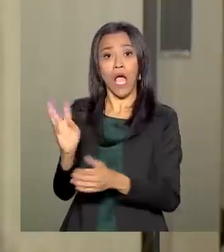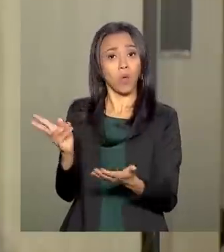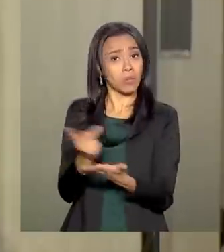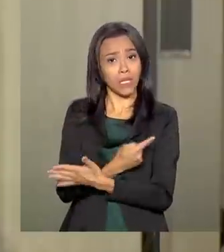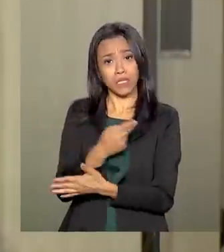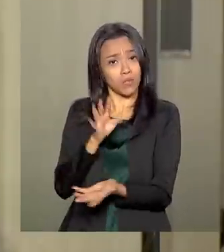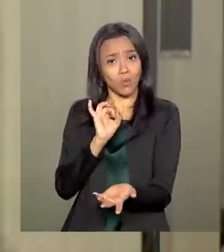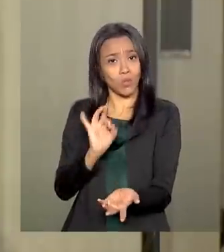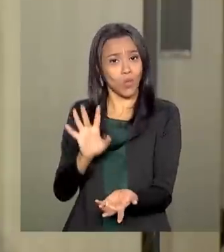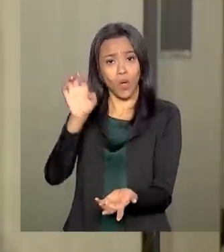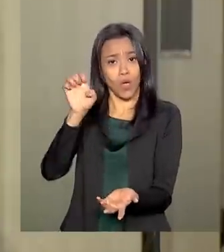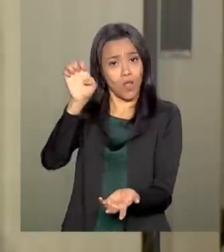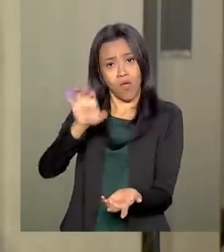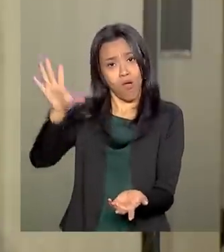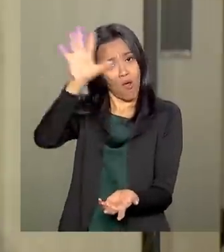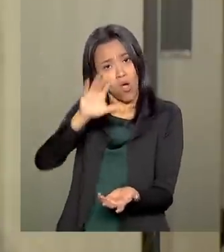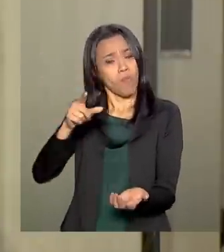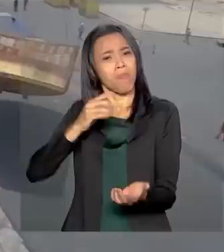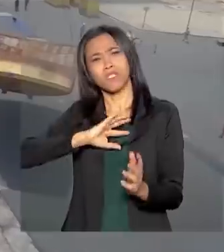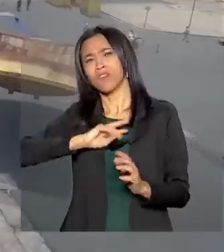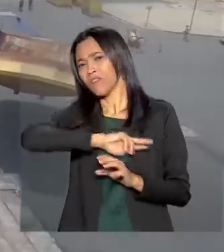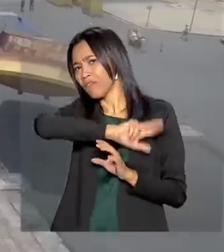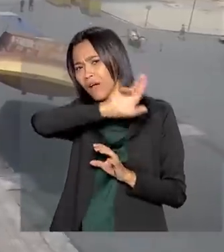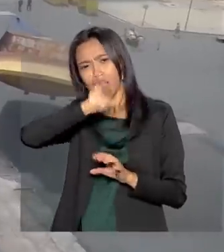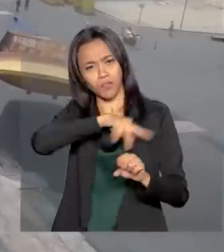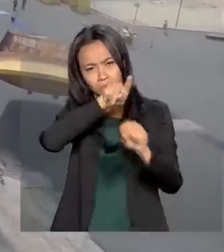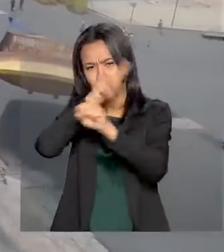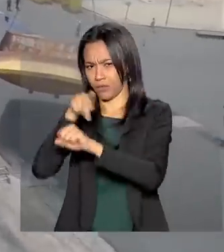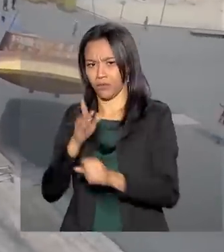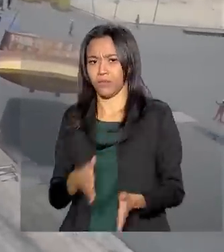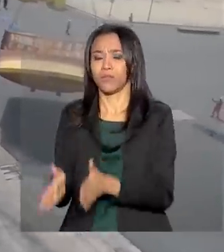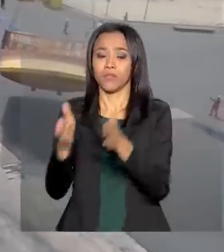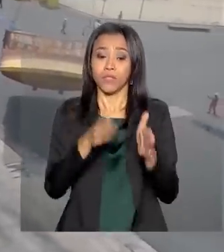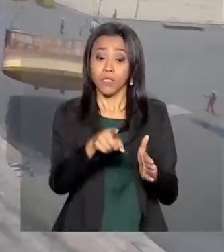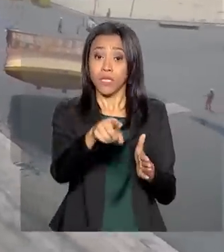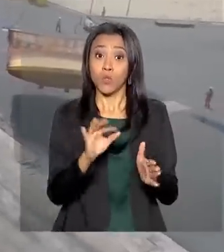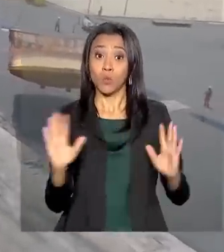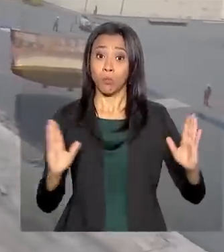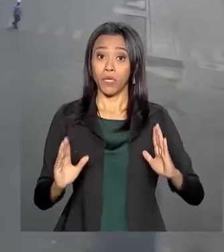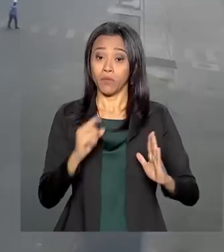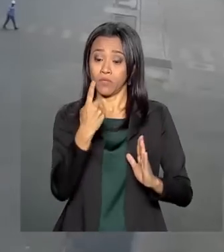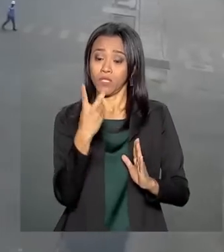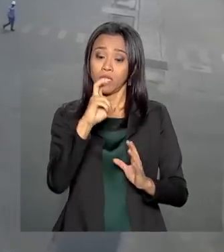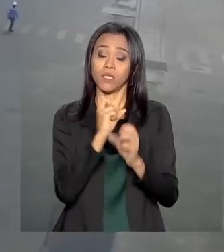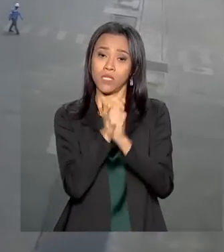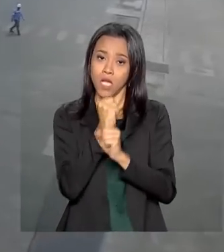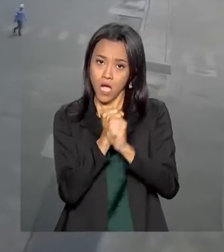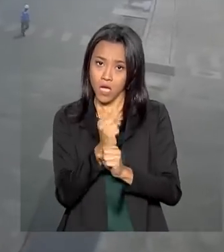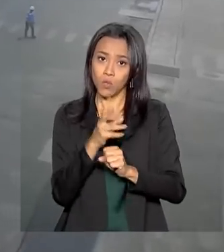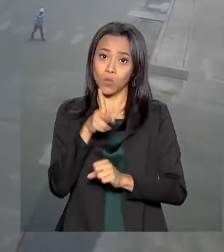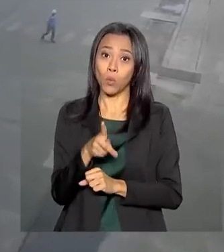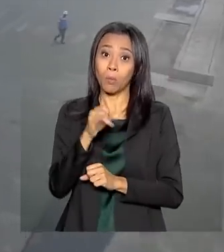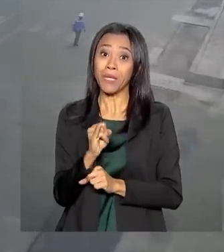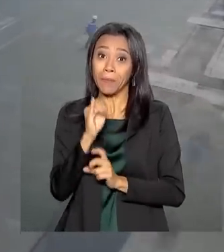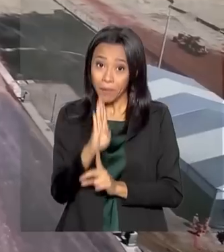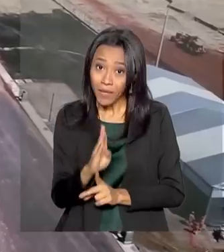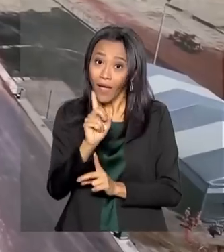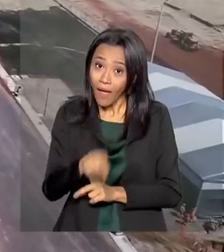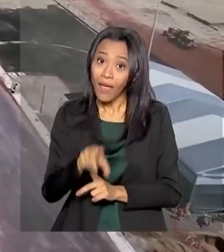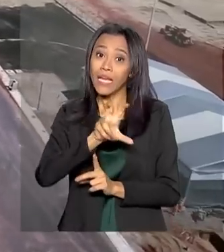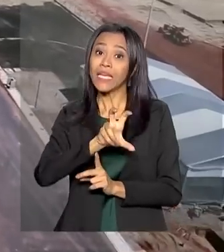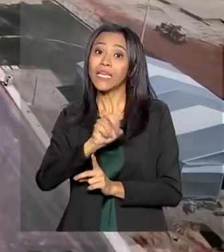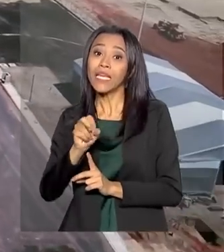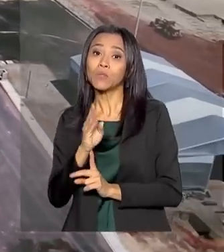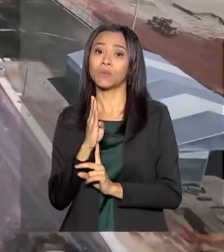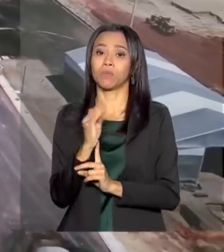e nos mercados dos países desenvolvidos em geral. Em 15 anos, os ganhos acumulados estimados no PIB serão de até 500 bilhões